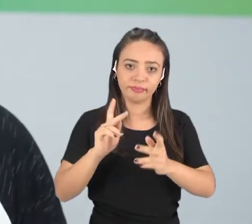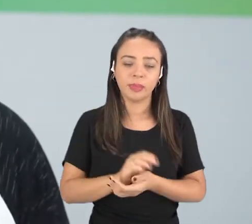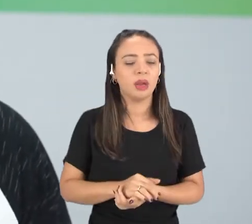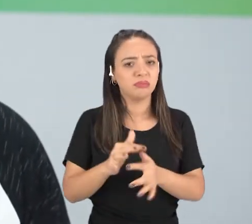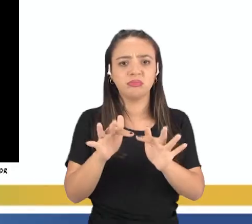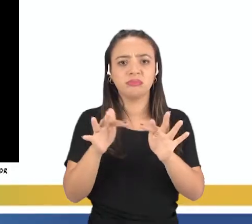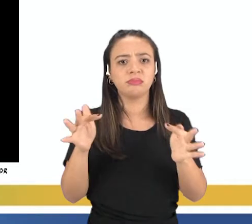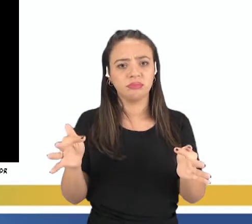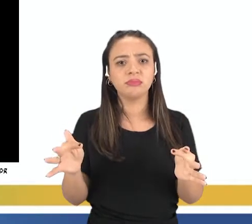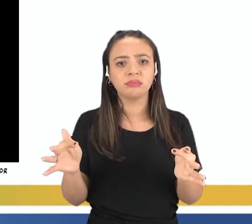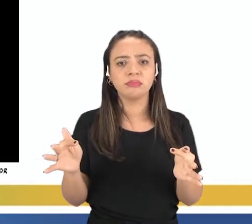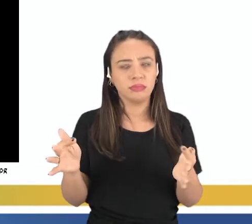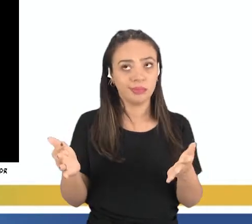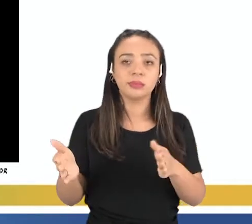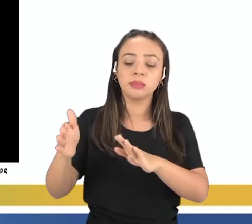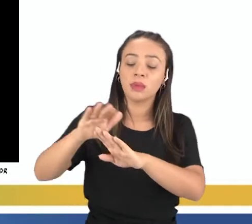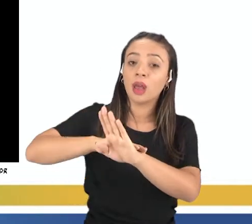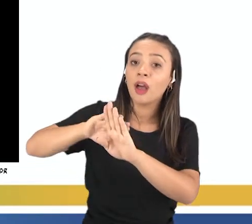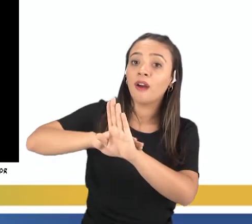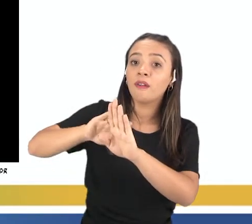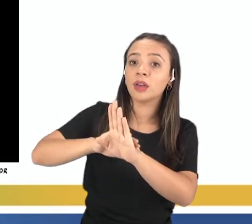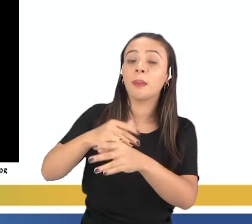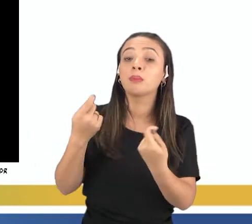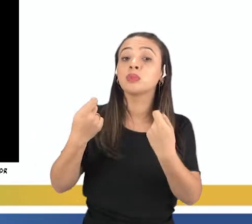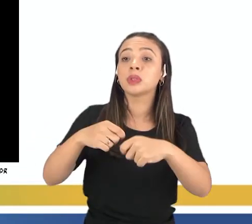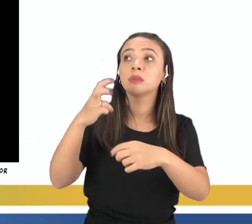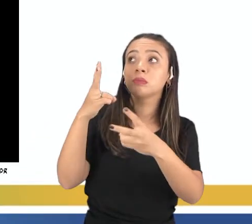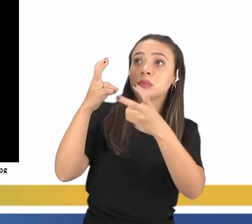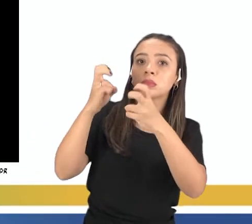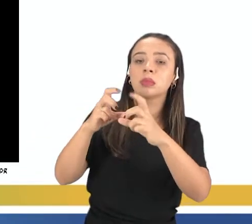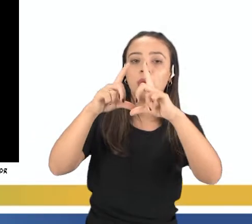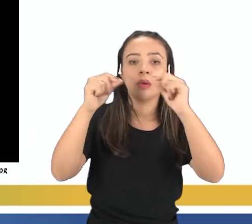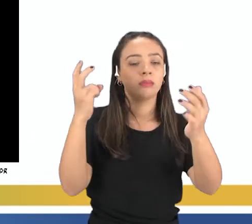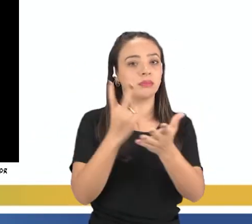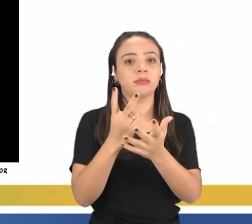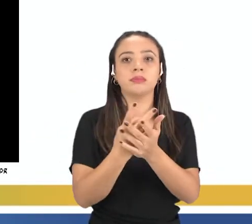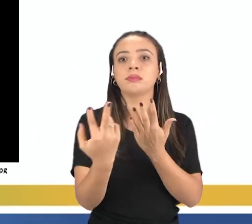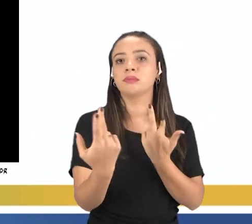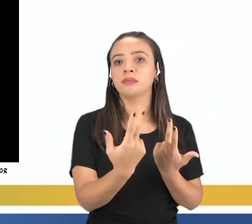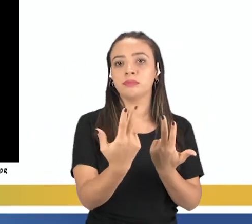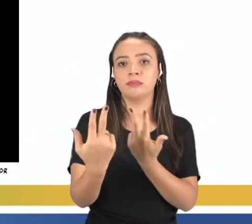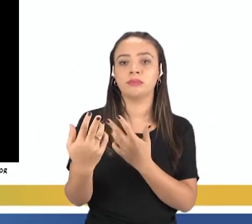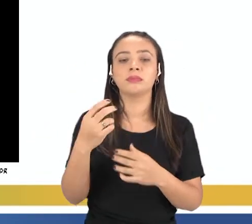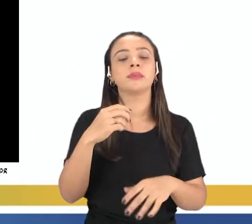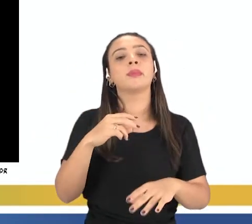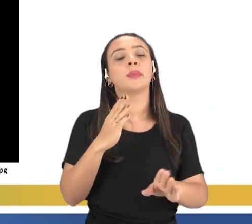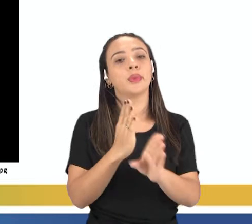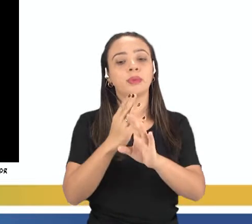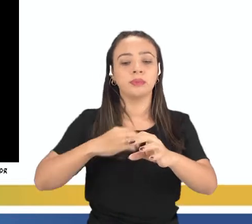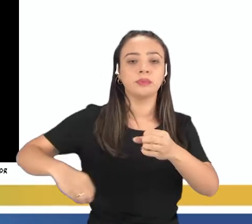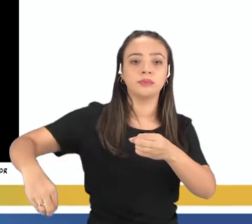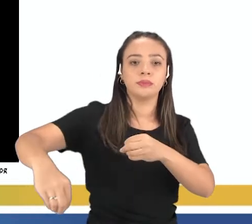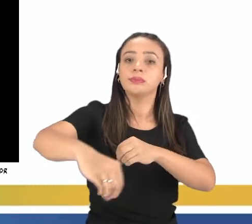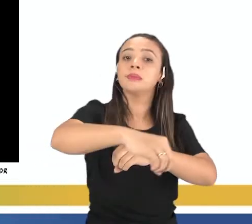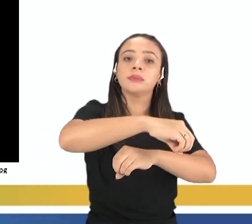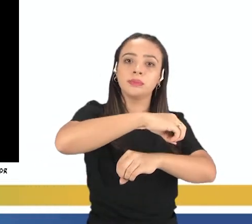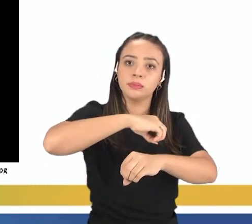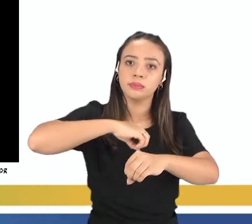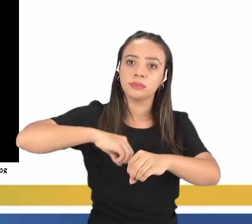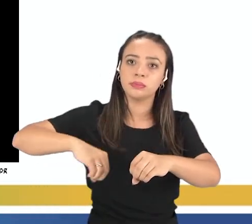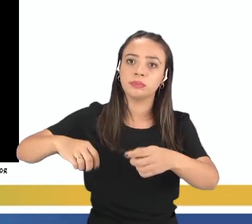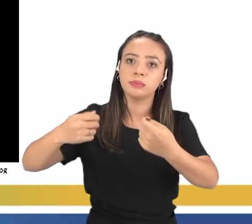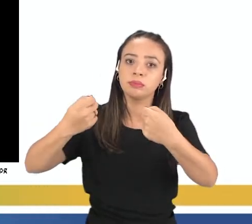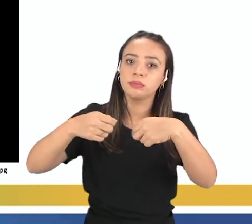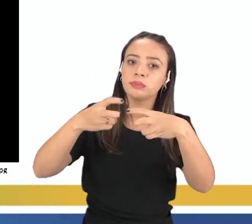bem simples, tá? A face que a gente enxerga da Lua é sempre a mesma, tá? Então, à medida que ela vai fazendo o seu movimento de translação, né, nós vamos